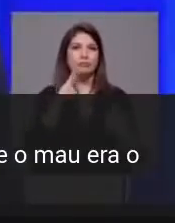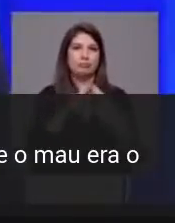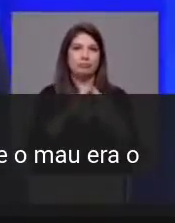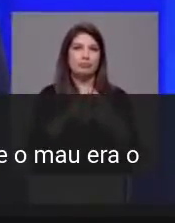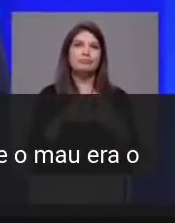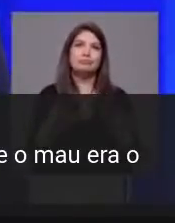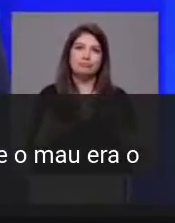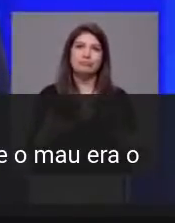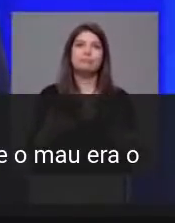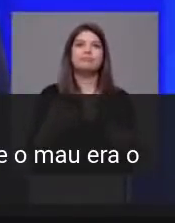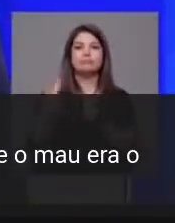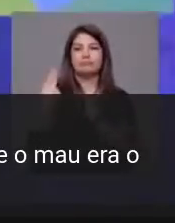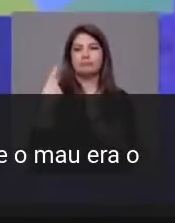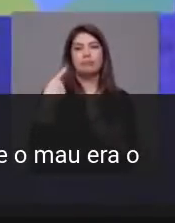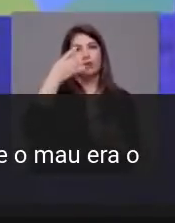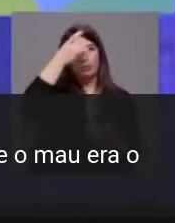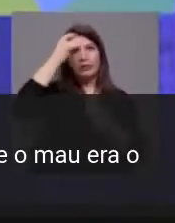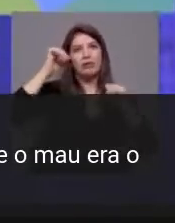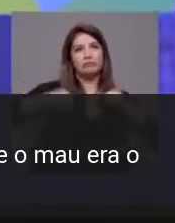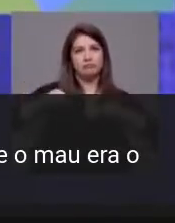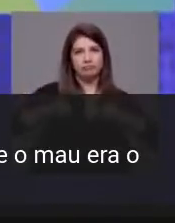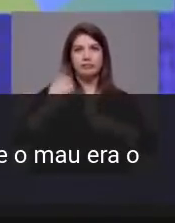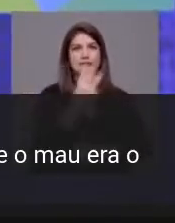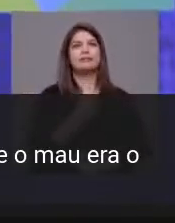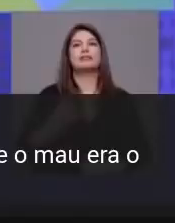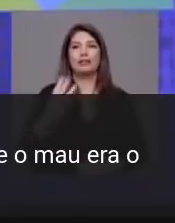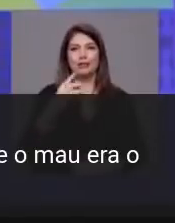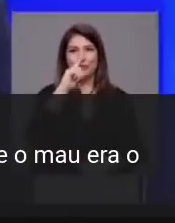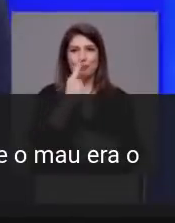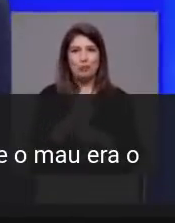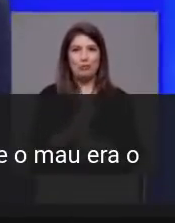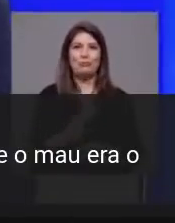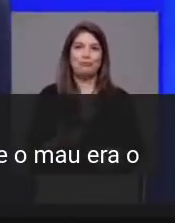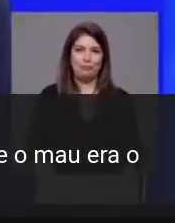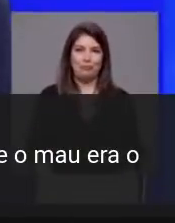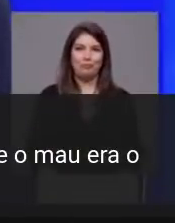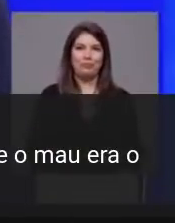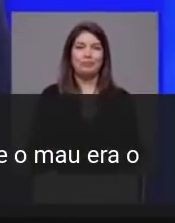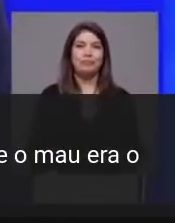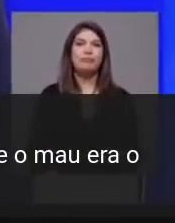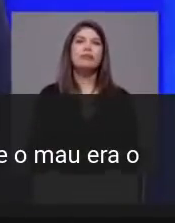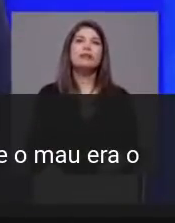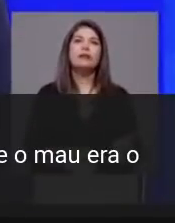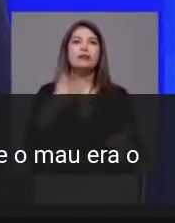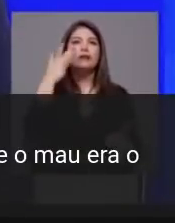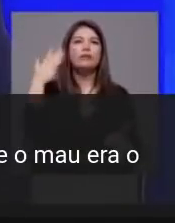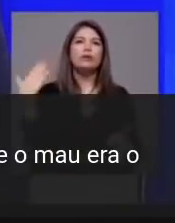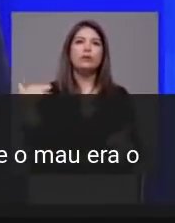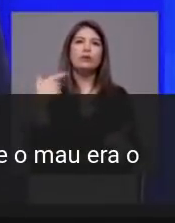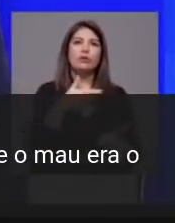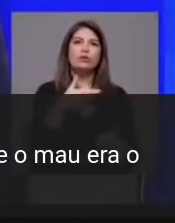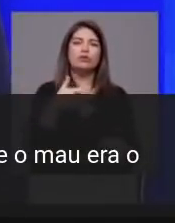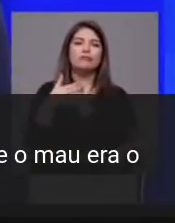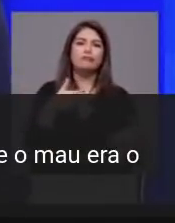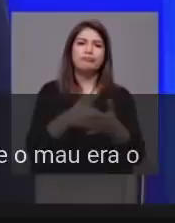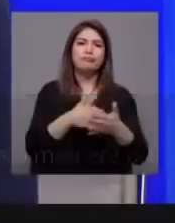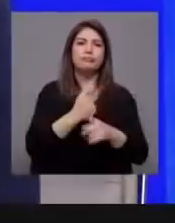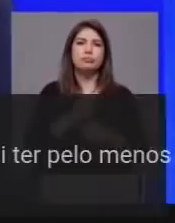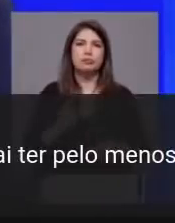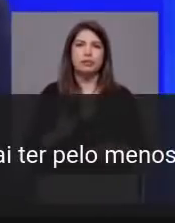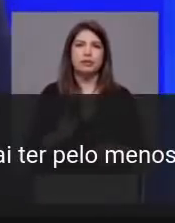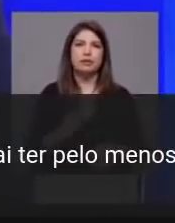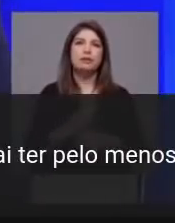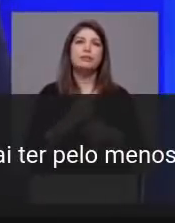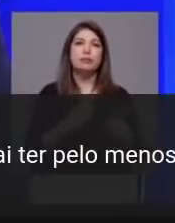a Acho que os três, acho que os três, muito bem. Porquê que é um obstáculo o António Costa? O obstáculo é o